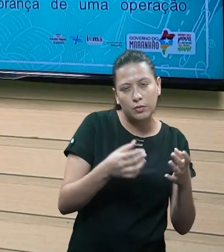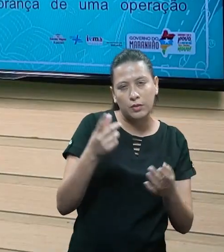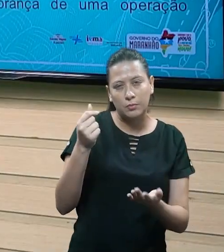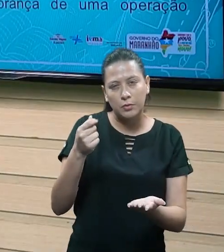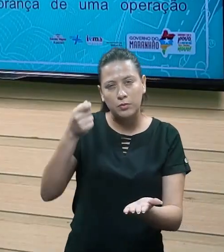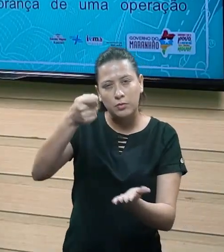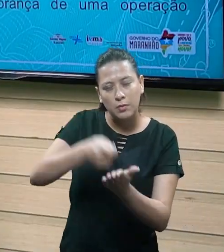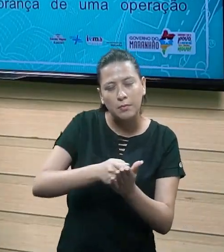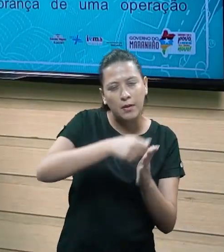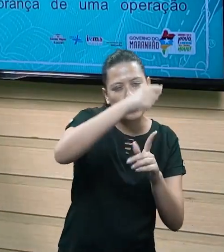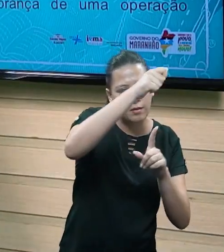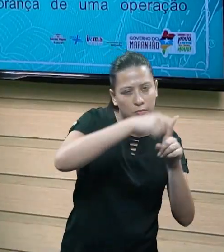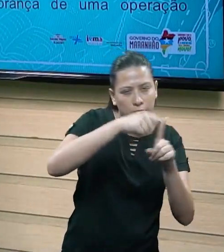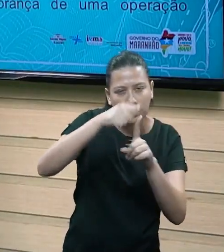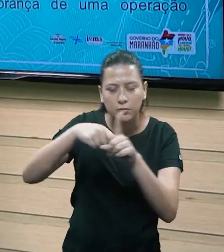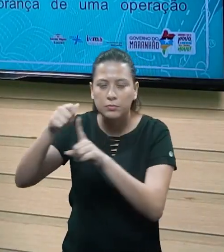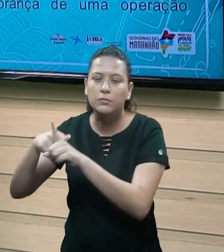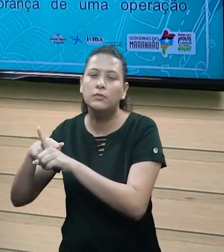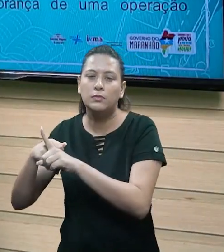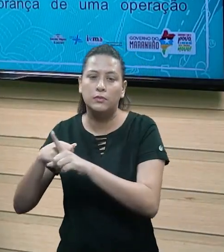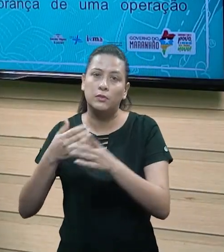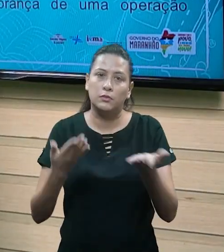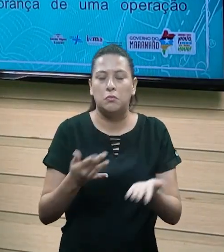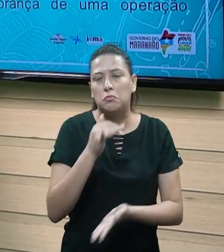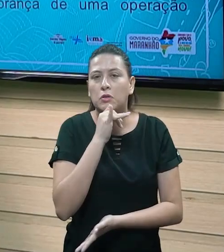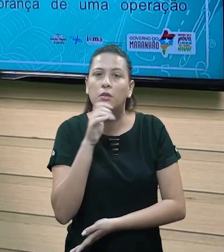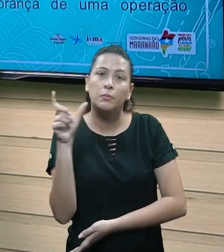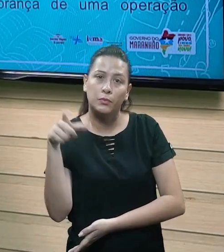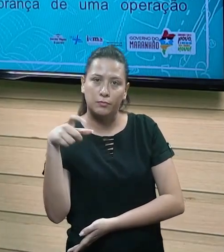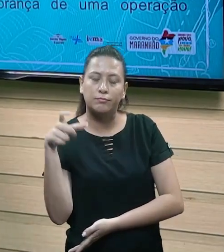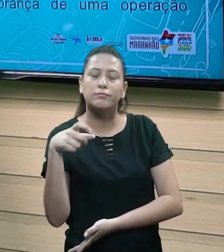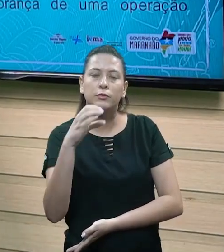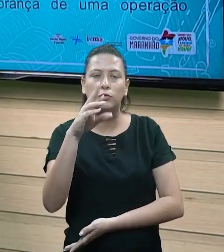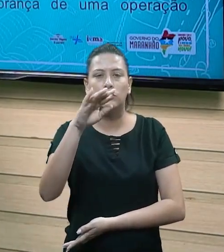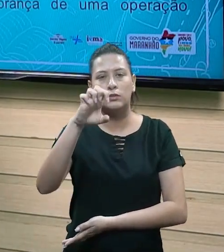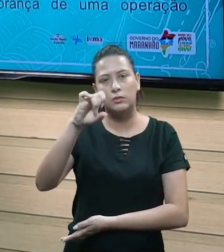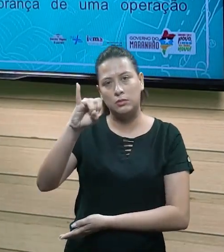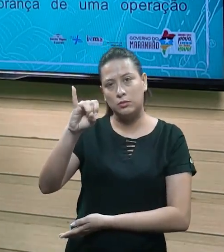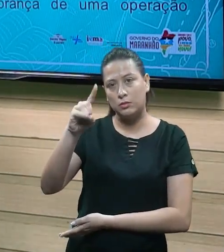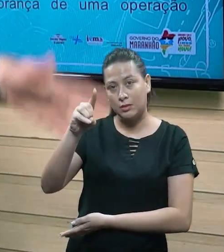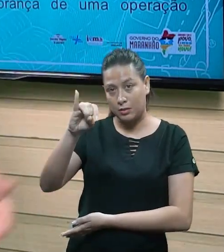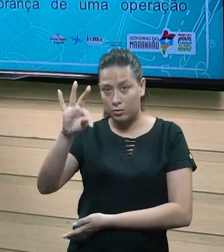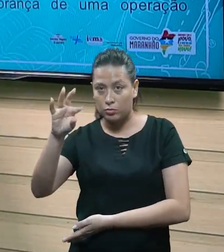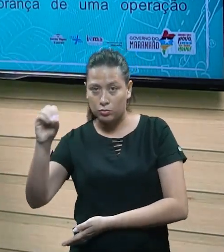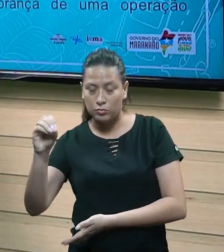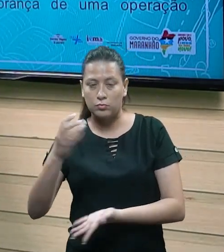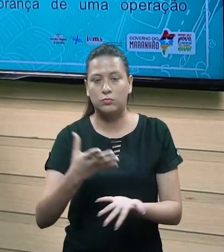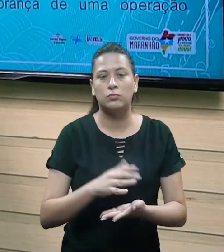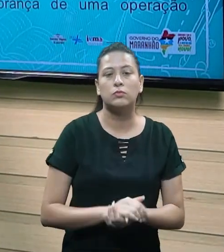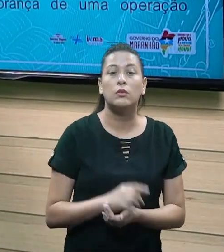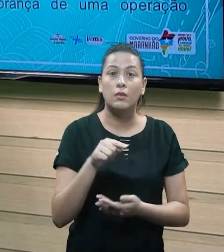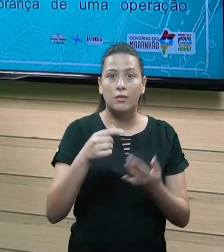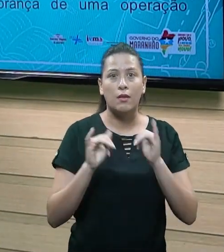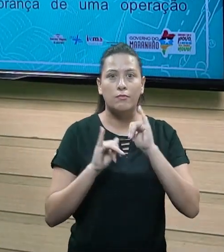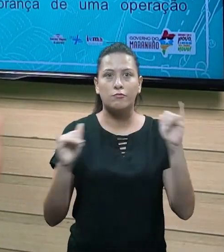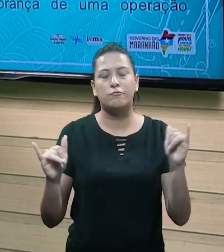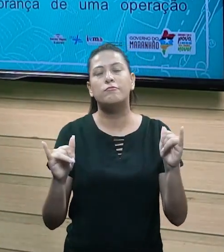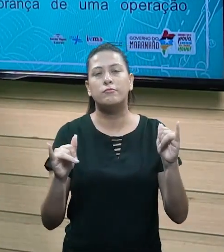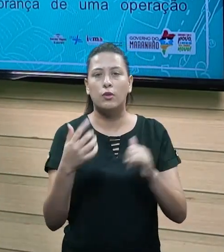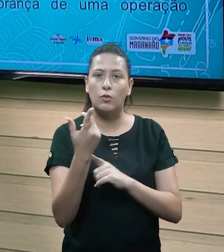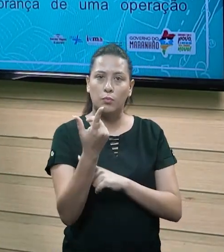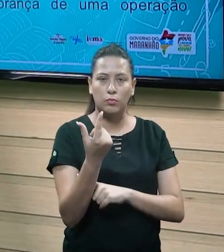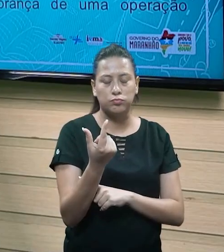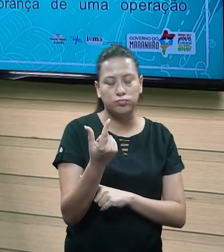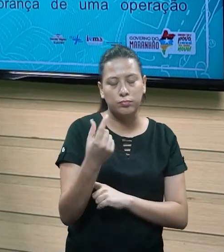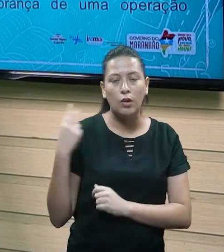Como eu já citei, a nossa fatura do cartão de crédito. É um exemplo, tá? Lá indica a quantidade de produtos que eu comprei, quantas parcelas eu